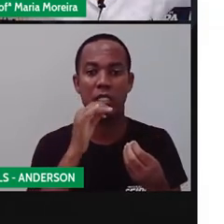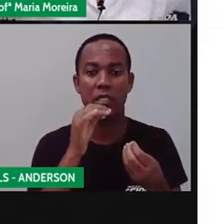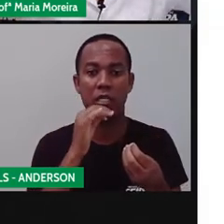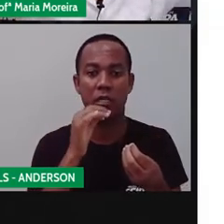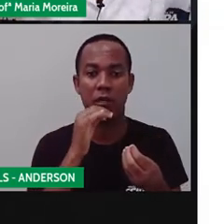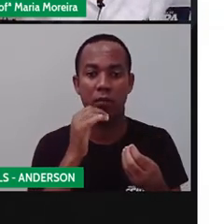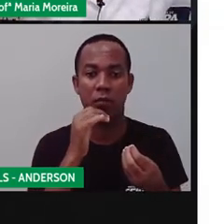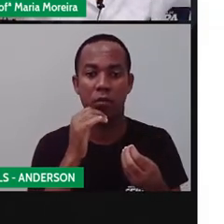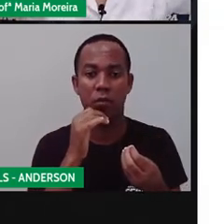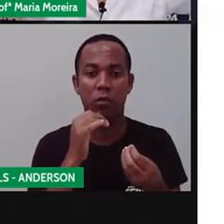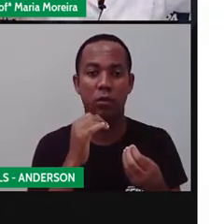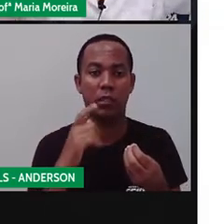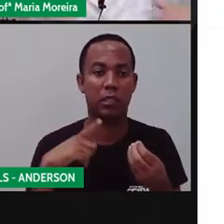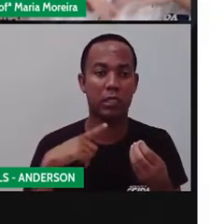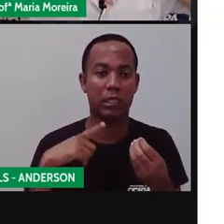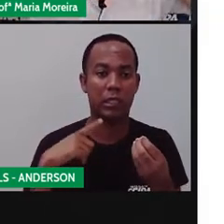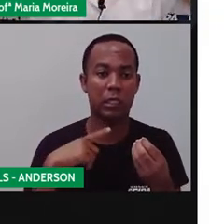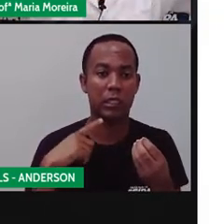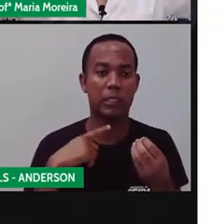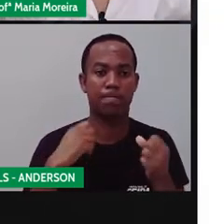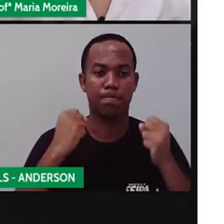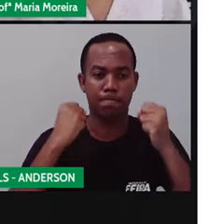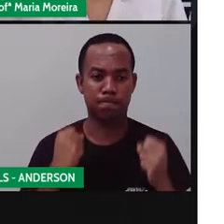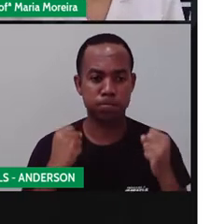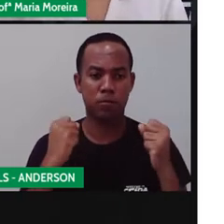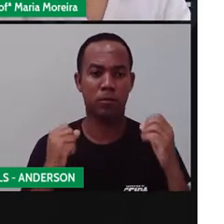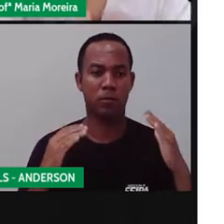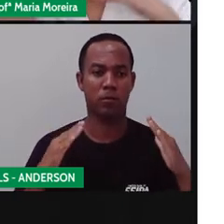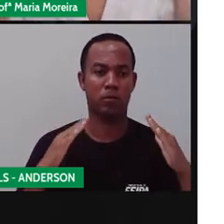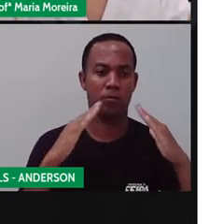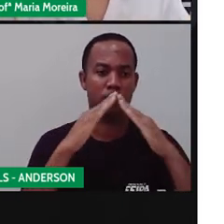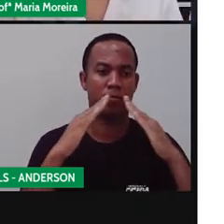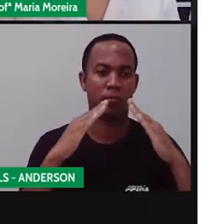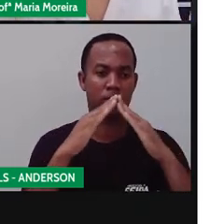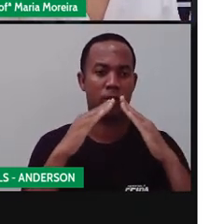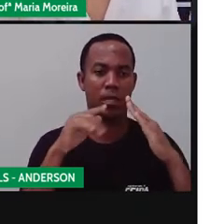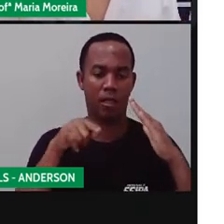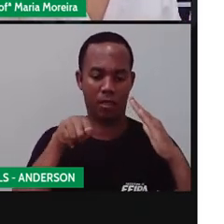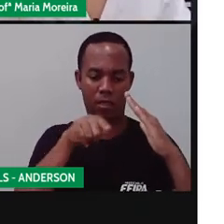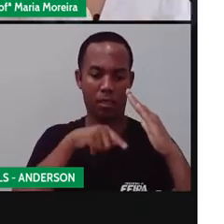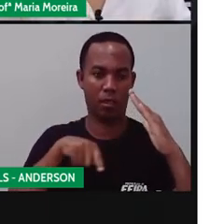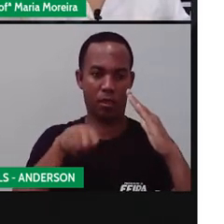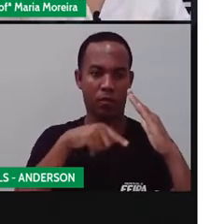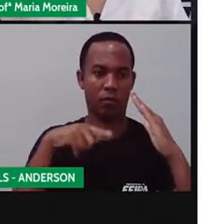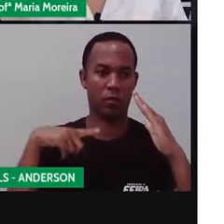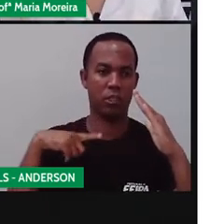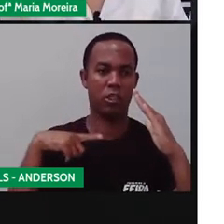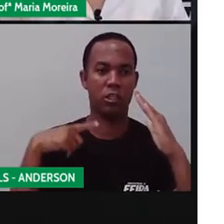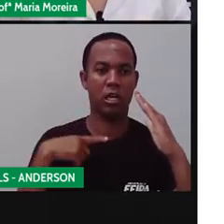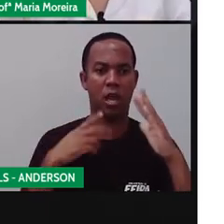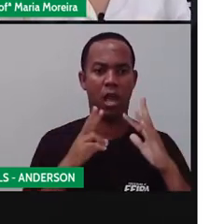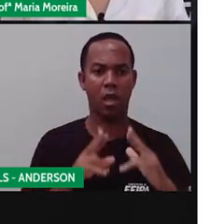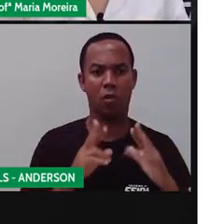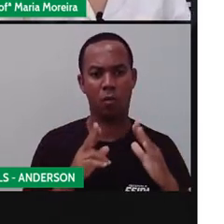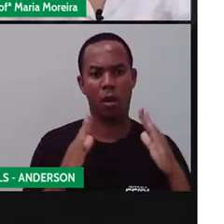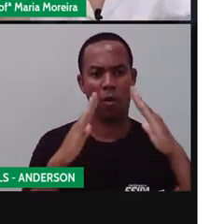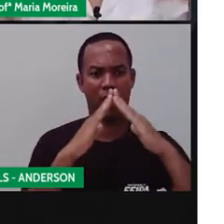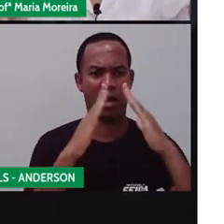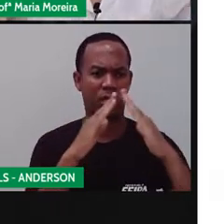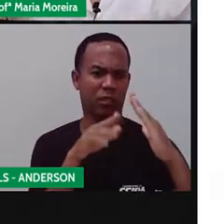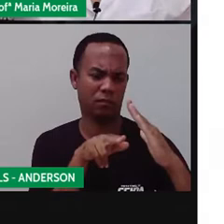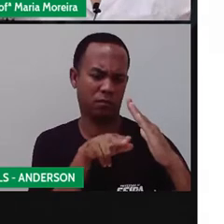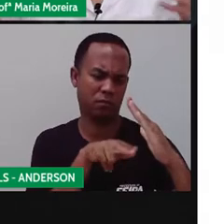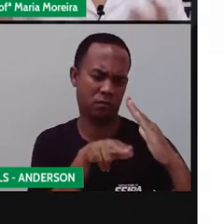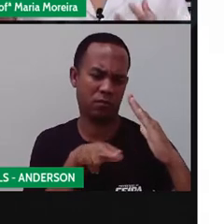conseguiram sustentar. Porque dentro das pirâmides existia toda uma estrutura de construção. Então, assim, é